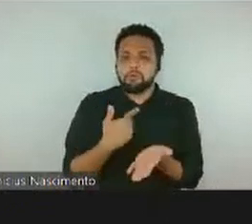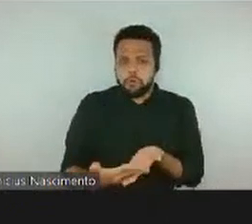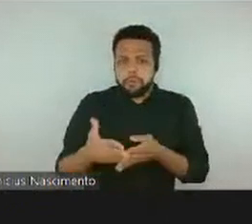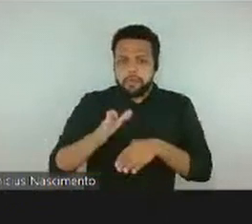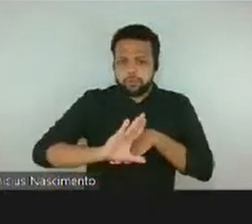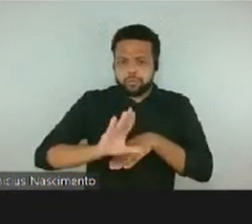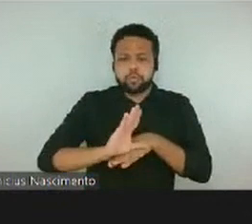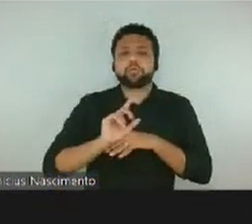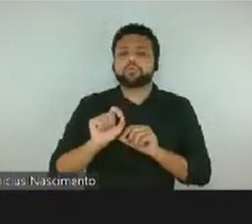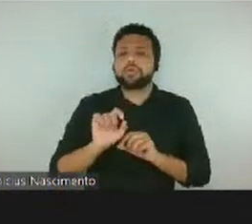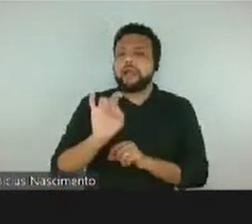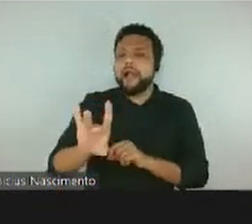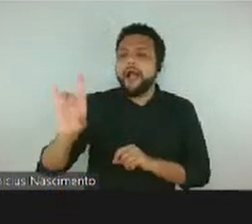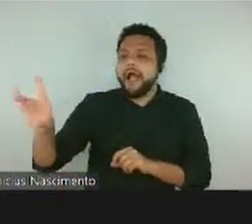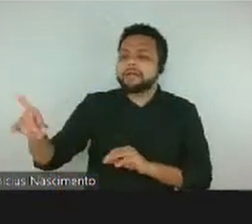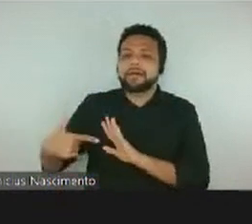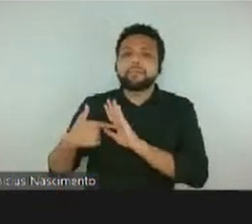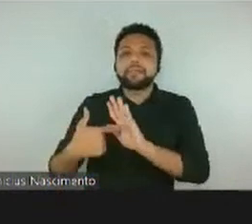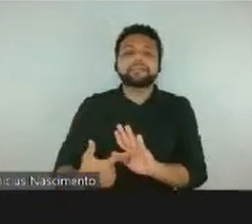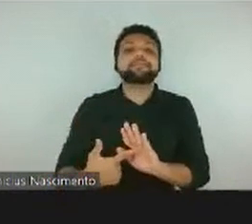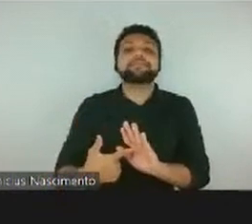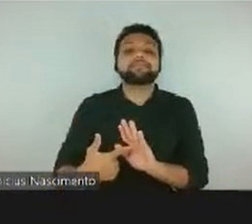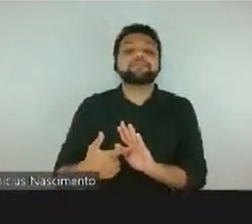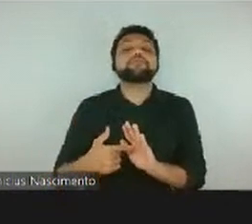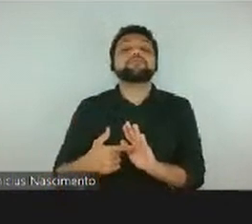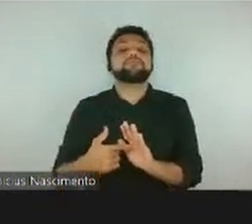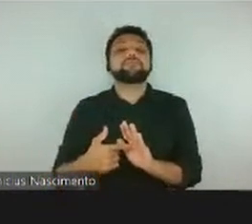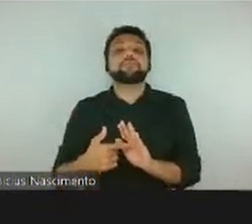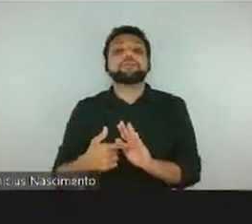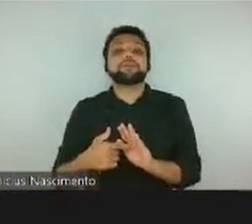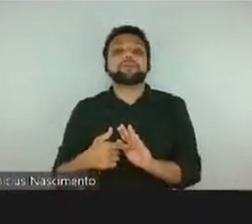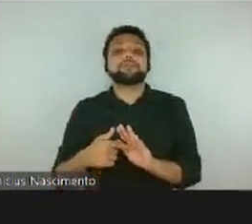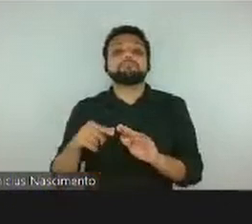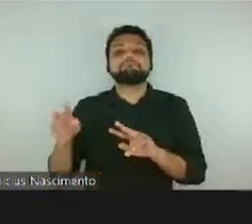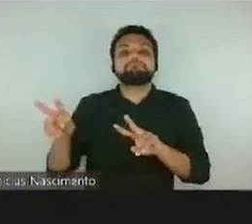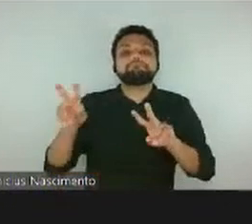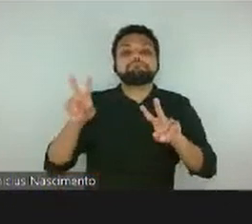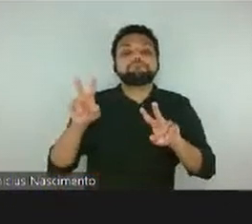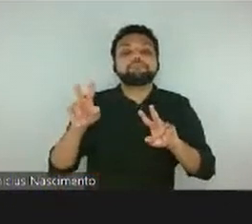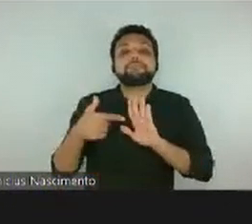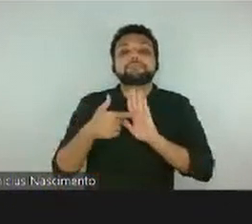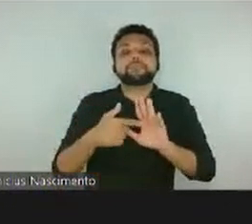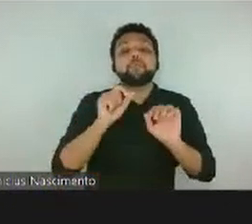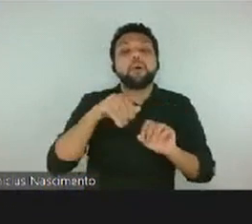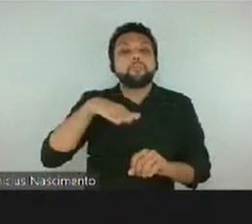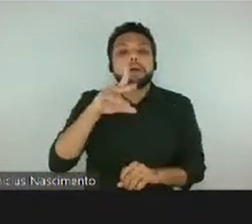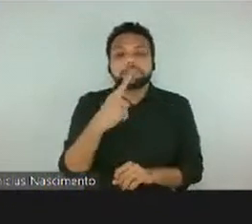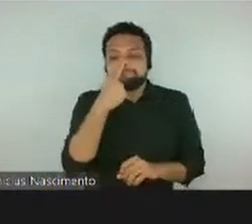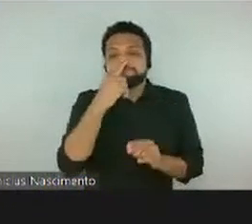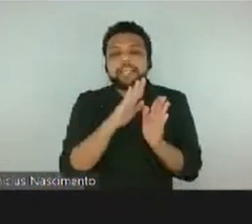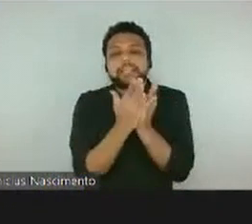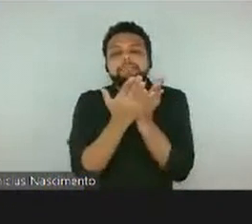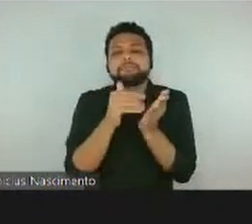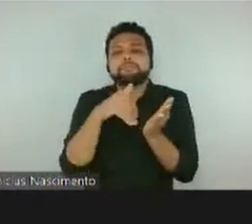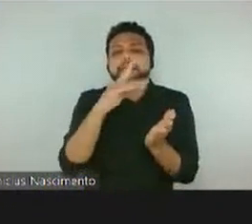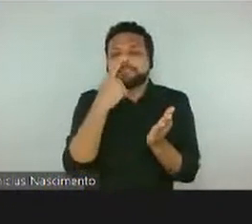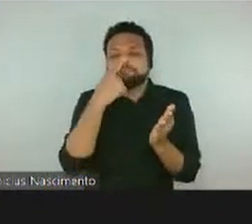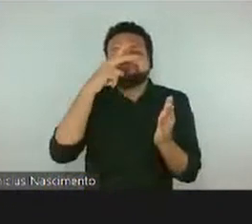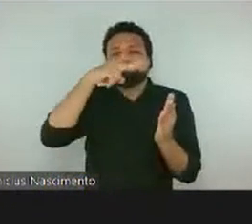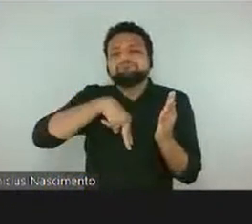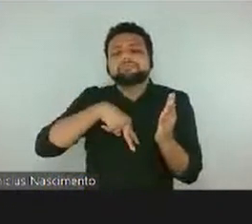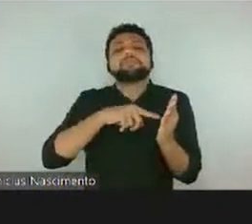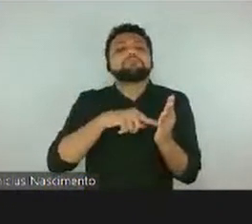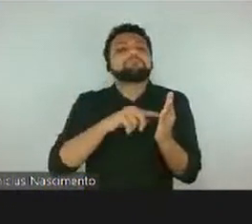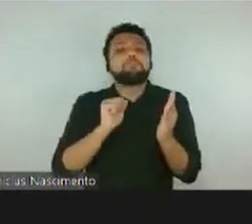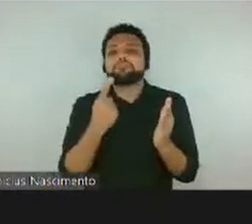eles se apresentem por meio de um livro. Qual foi o livro da sua vida? Qual livro que você lembra de ter lido? Pode ser